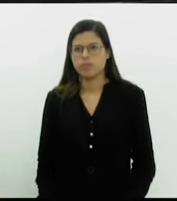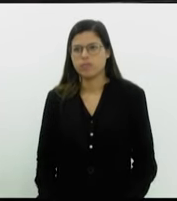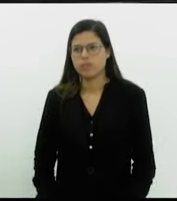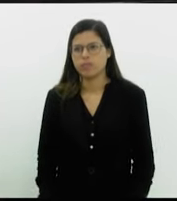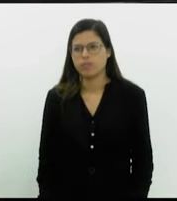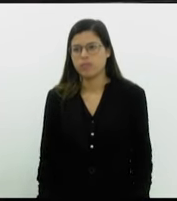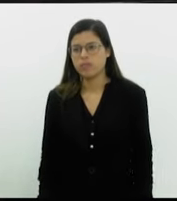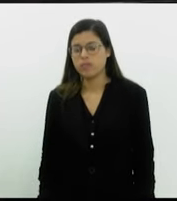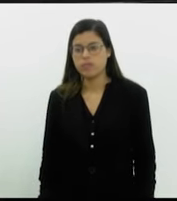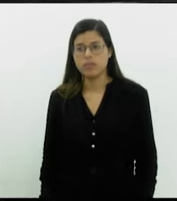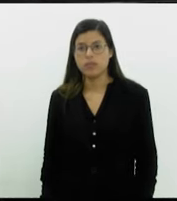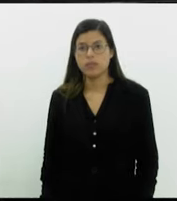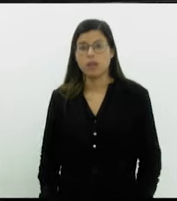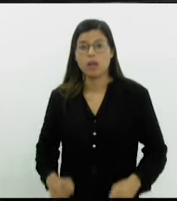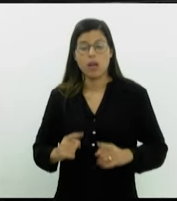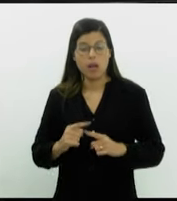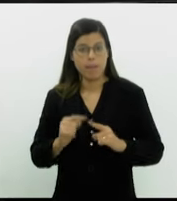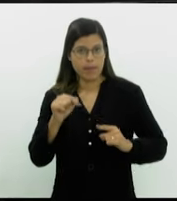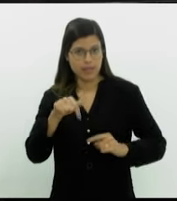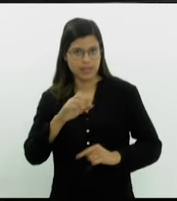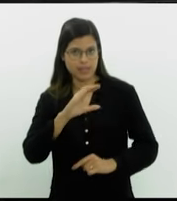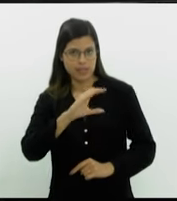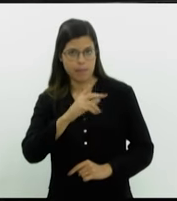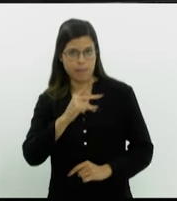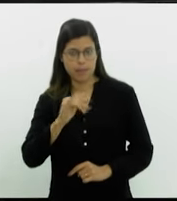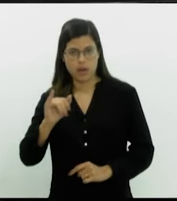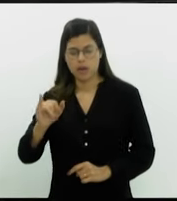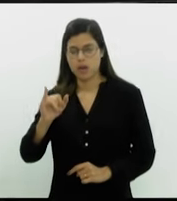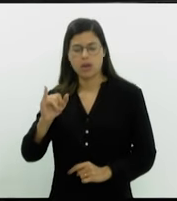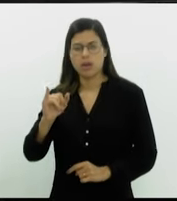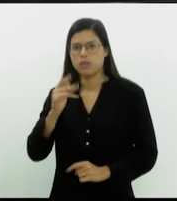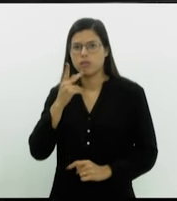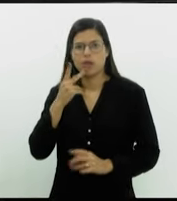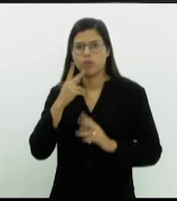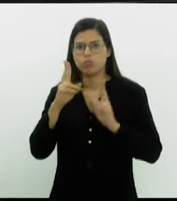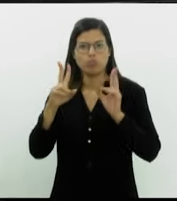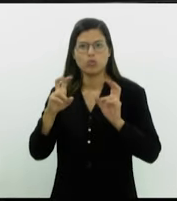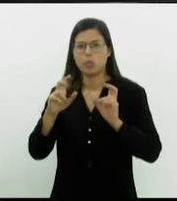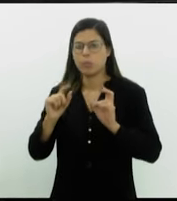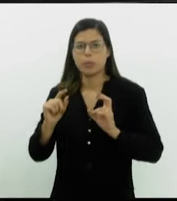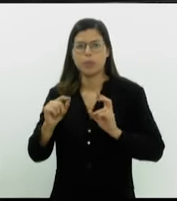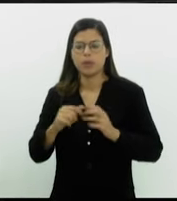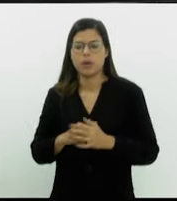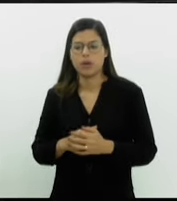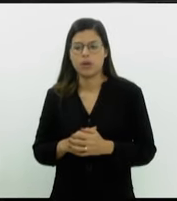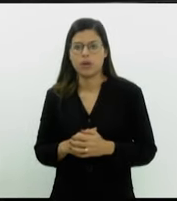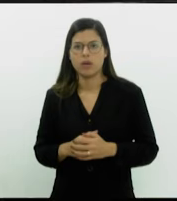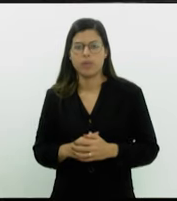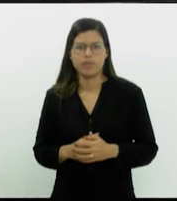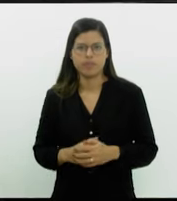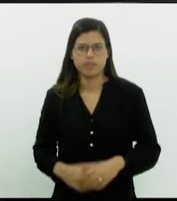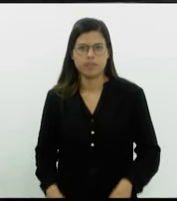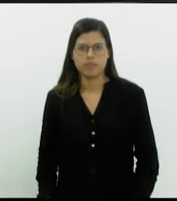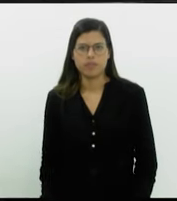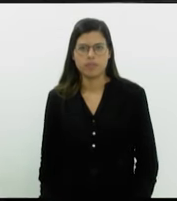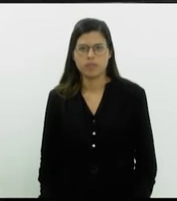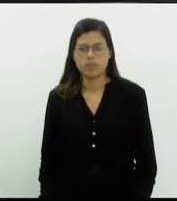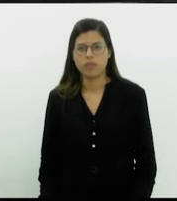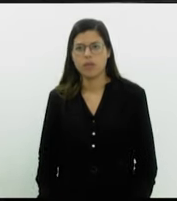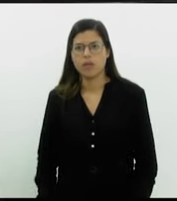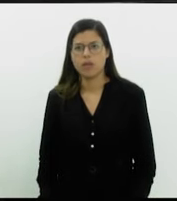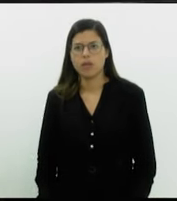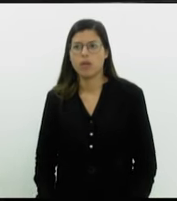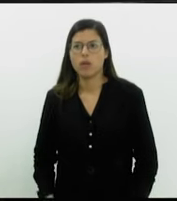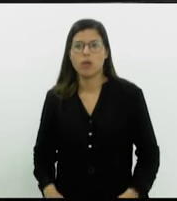Mas a CPI abordou a seguinte questão, que é que se coloca hoje. Qual é o